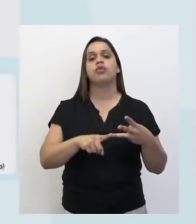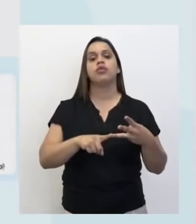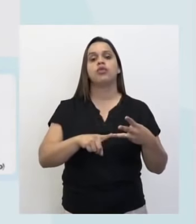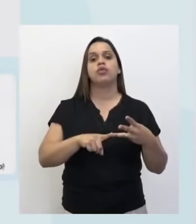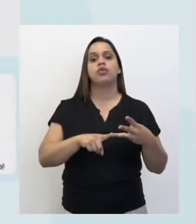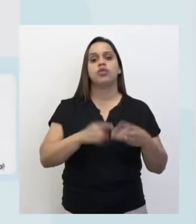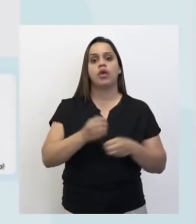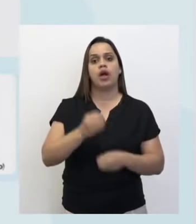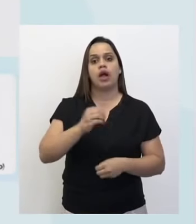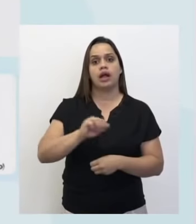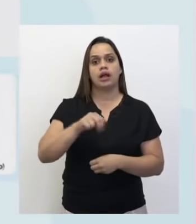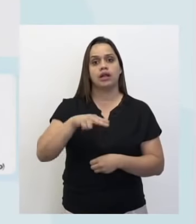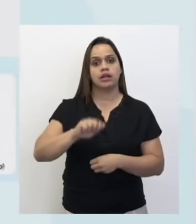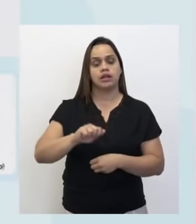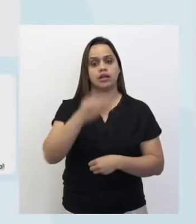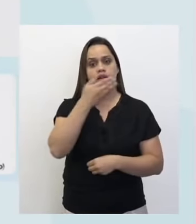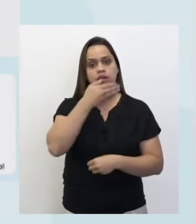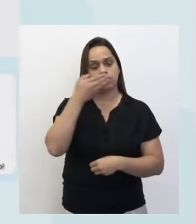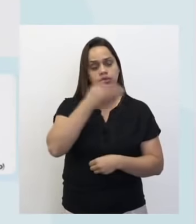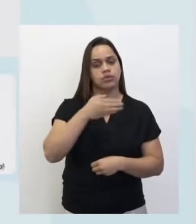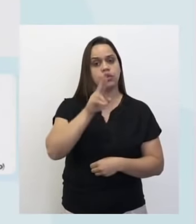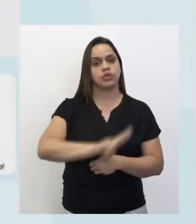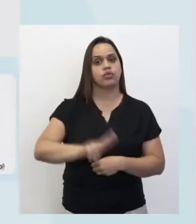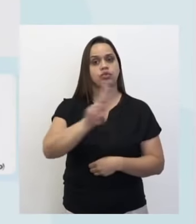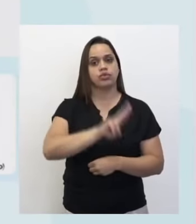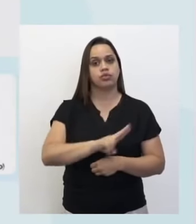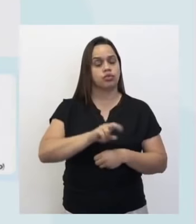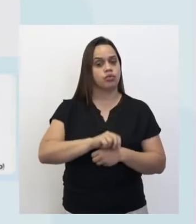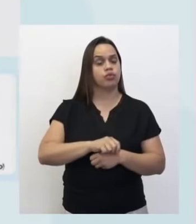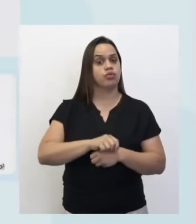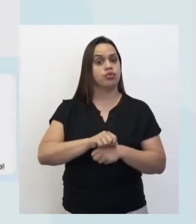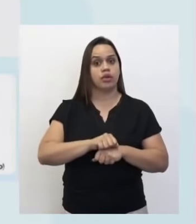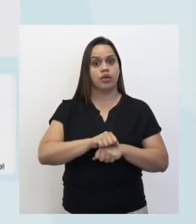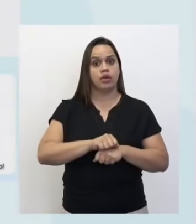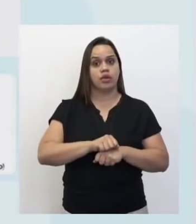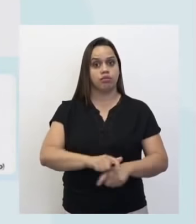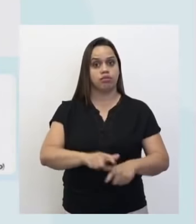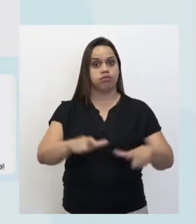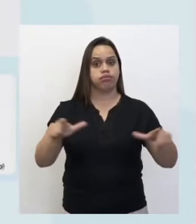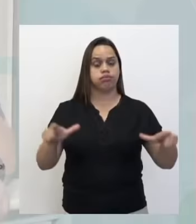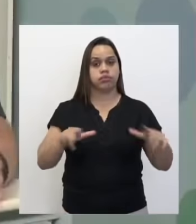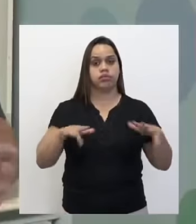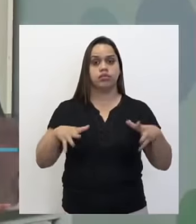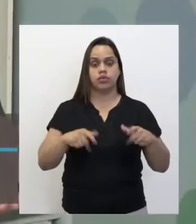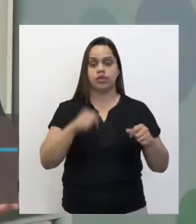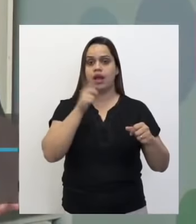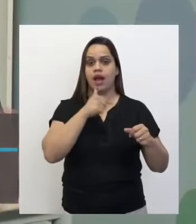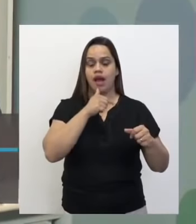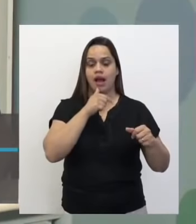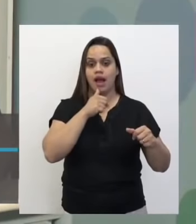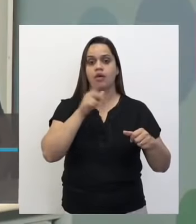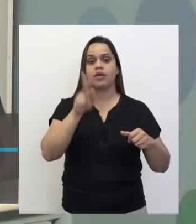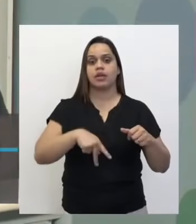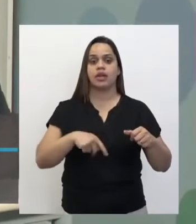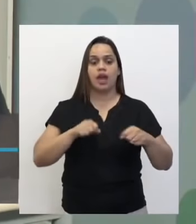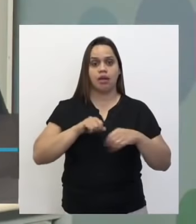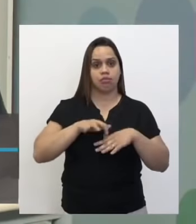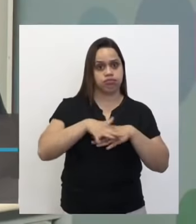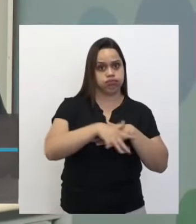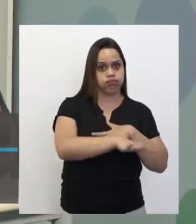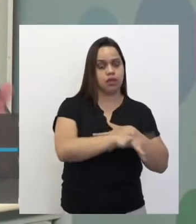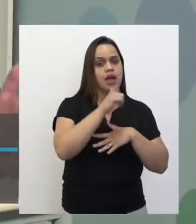-de-açúcar, como uma utilização bem ampla da questão da irrigação de água. Quando a fala em irrigação é porque a gente traz